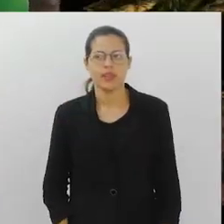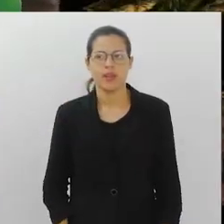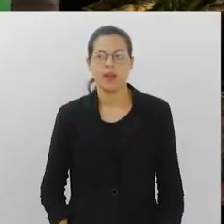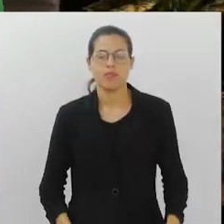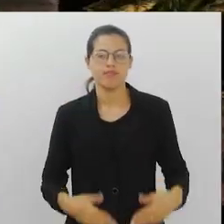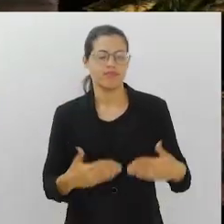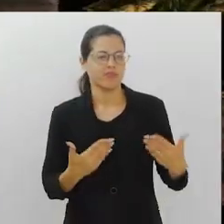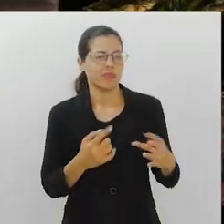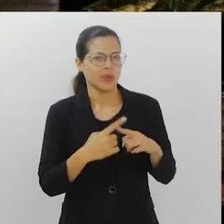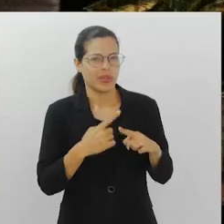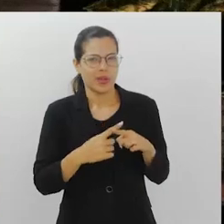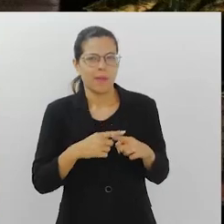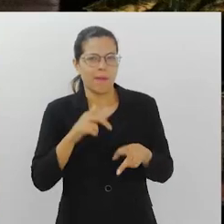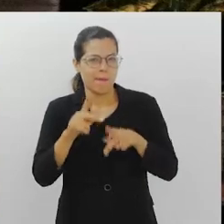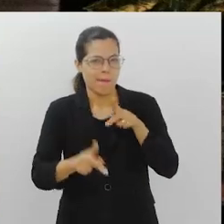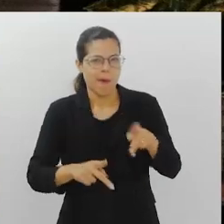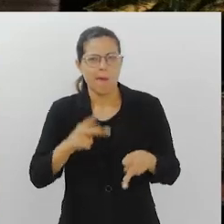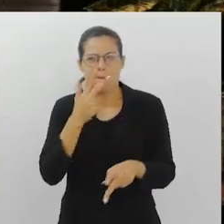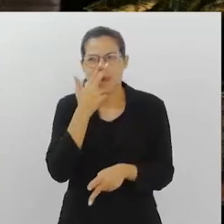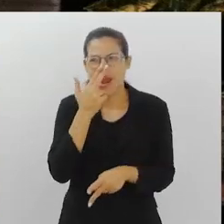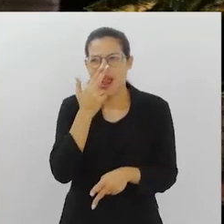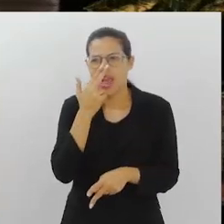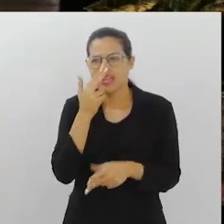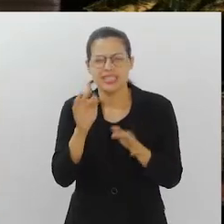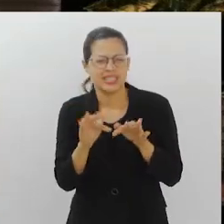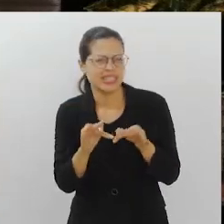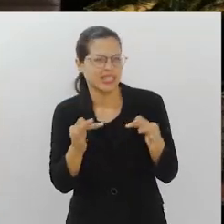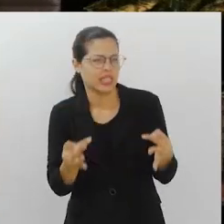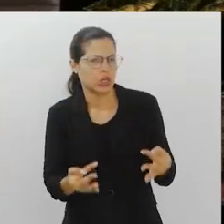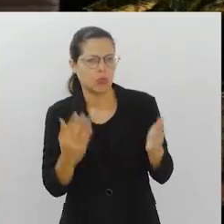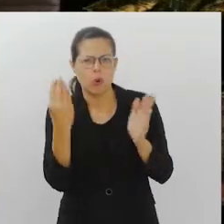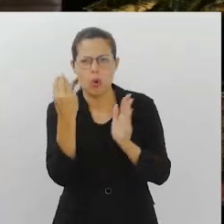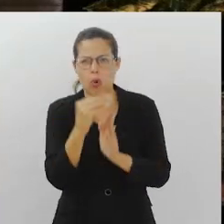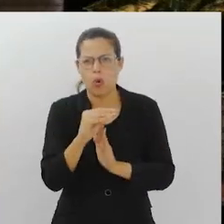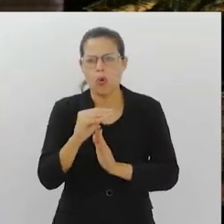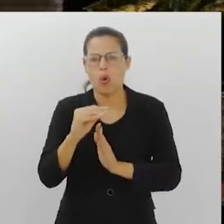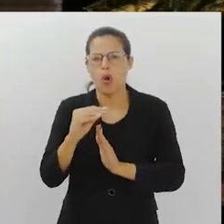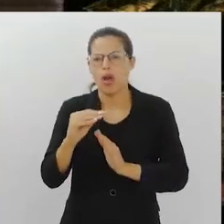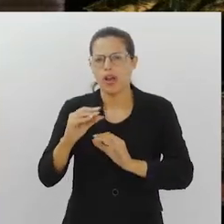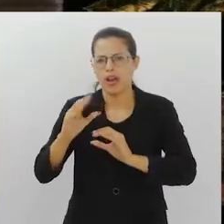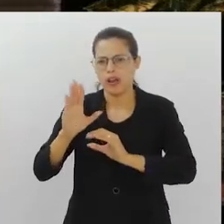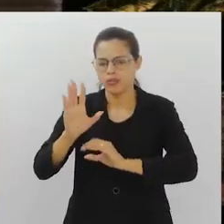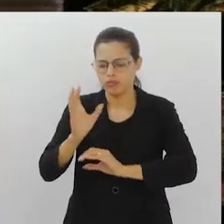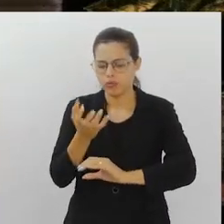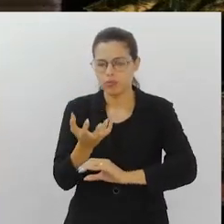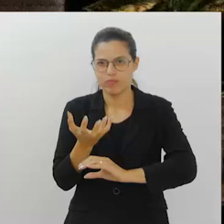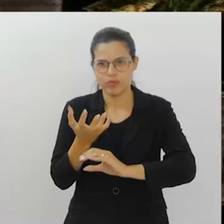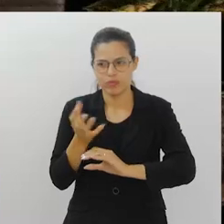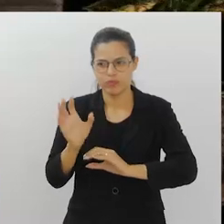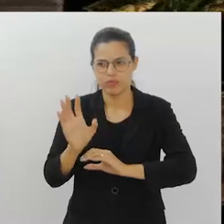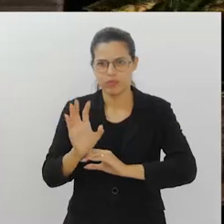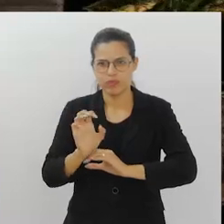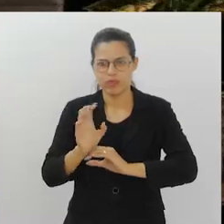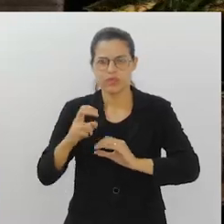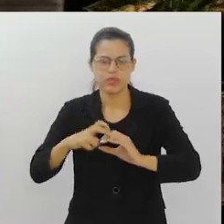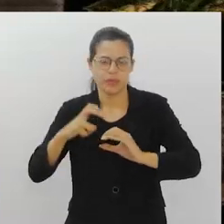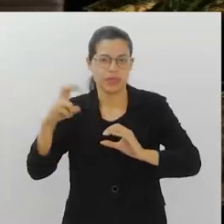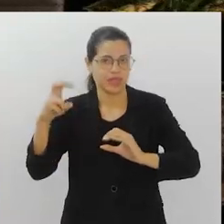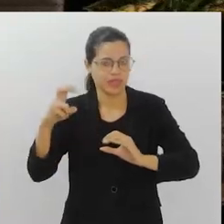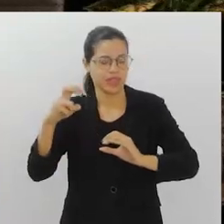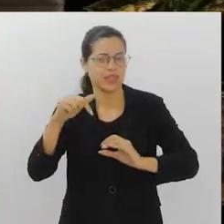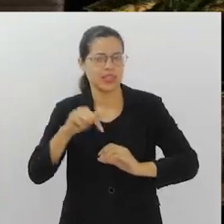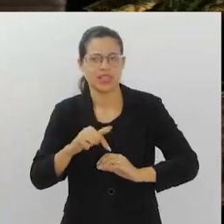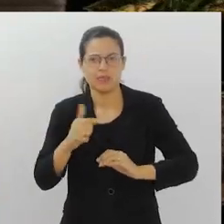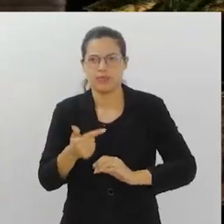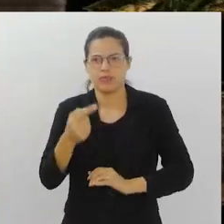população leiga, pode parecer uma coisa banal. Você bota lá no chat GPT e está usando. E aquilo chega muito rápido e